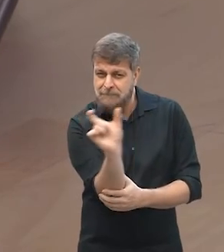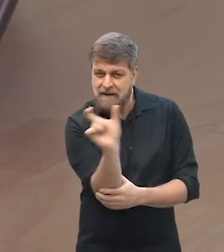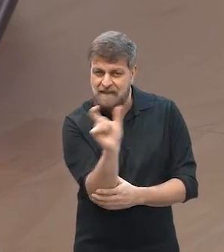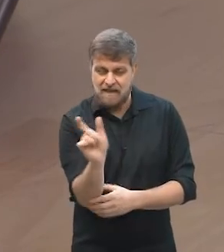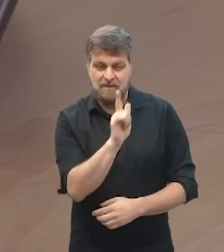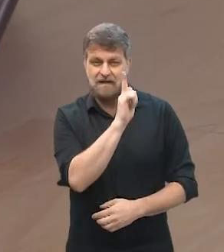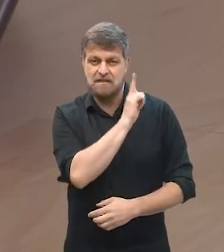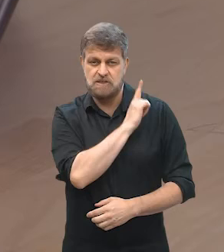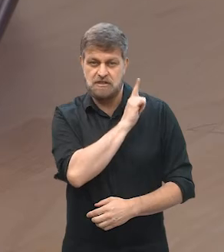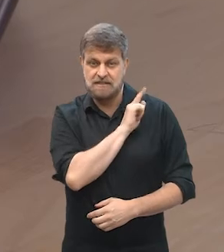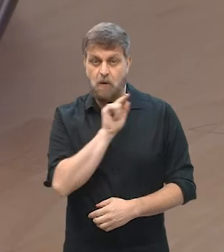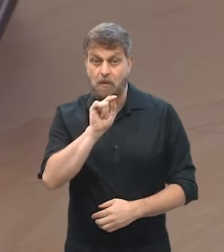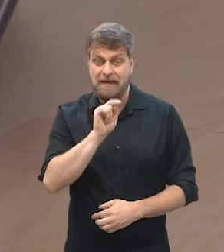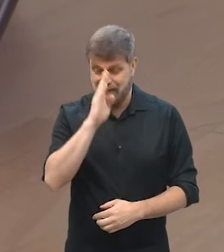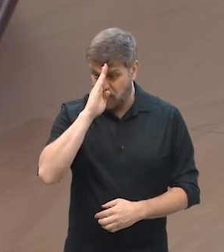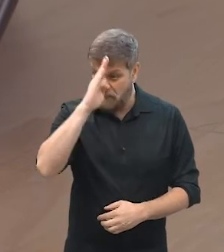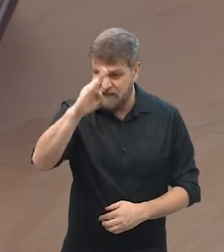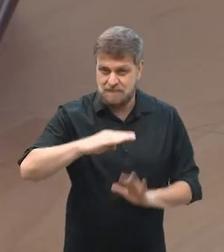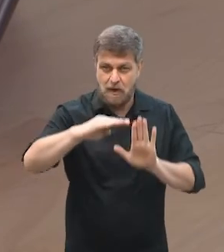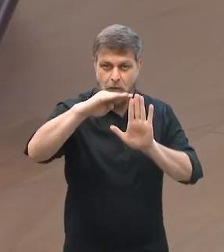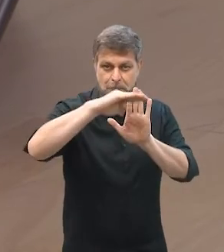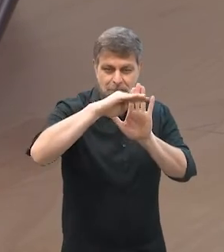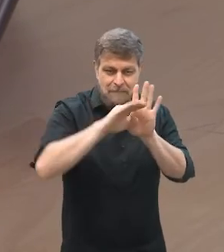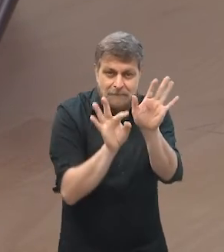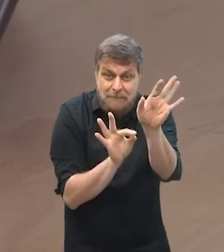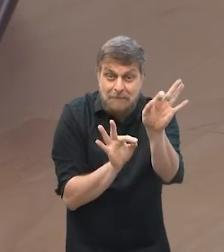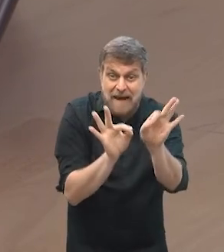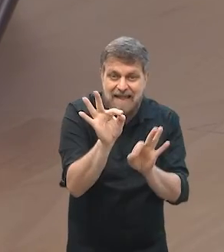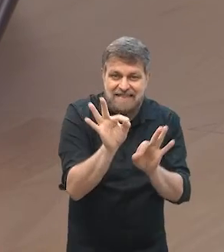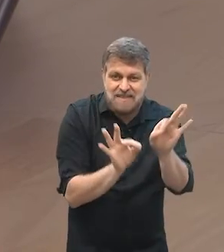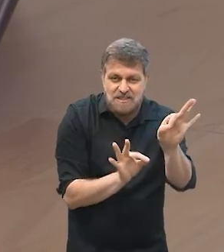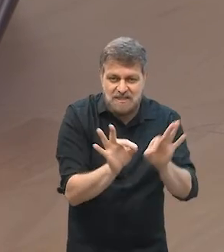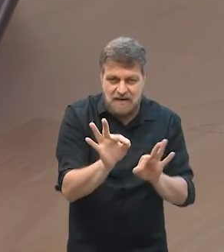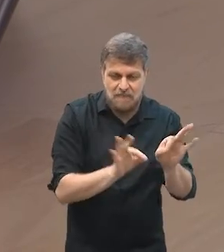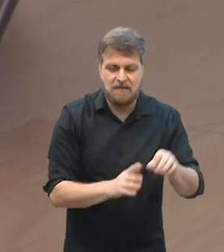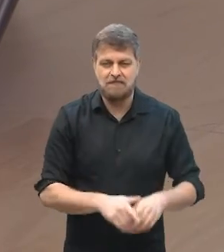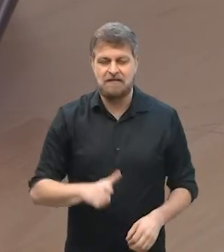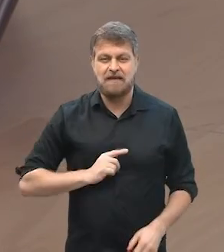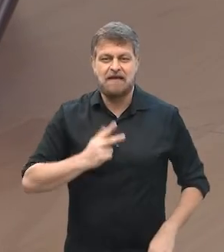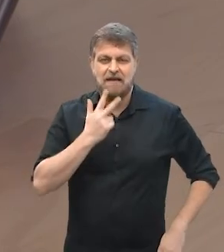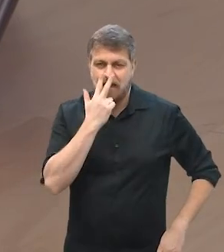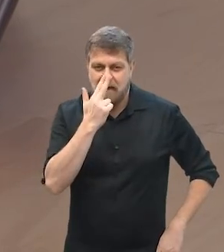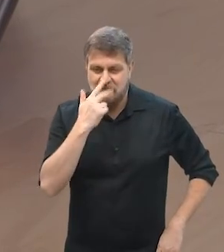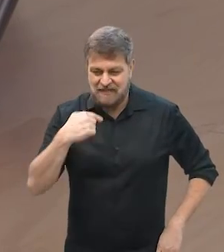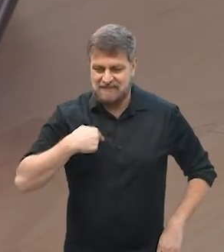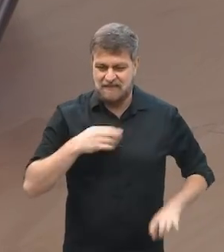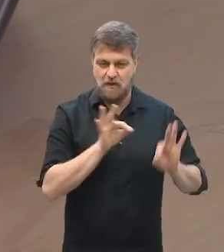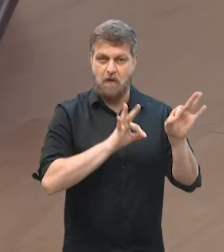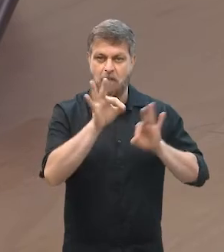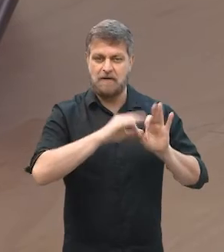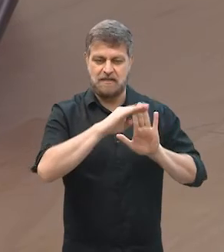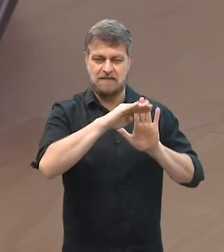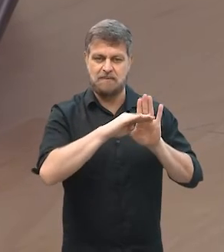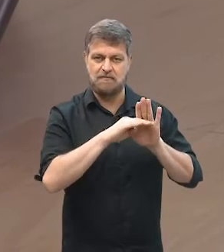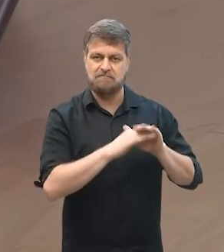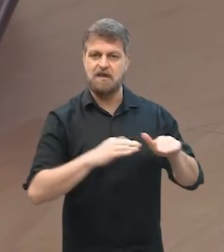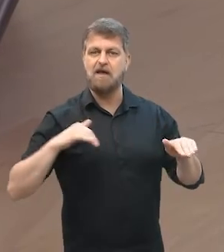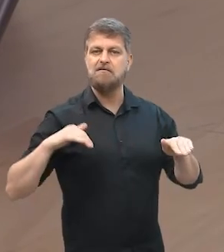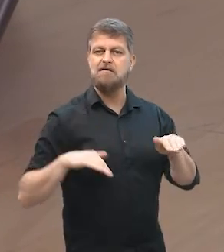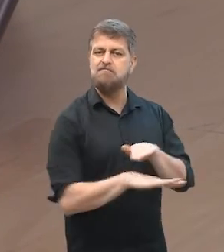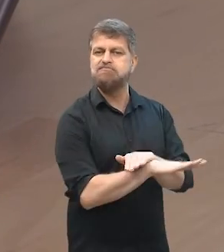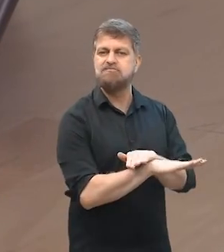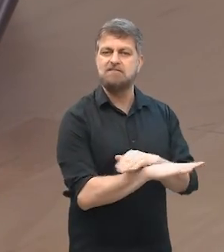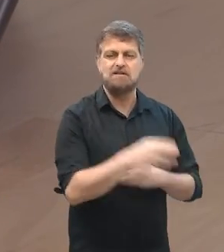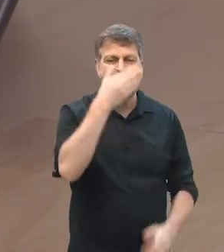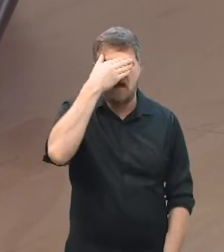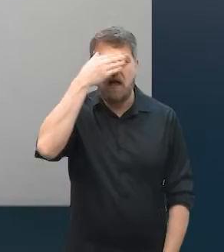gestão, que é planejamento, e quando a gente fala de planejamento, às vezes dá a ideia de que eu faço planejamento e isso, né, fica na gaveta